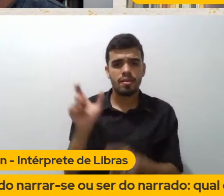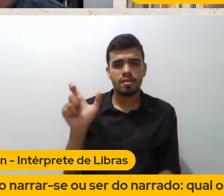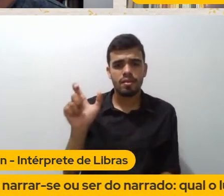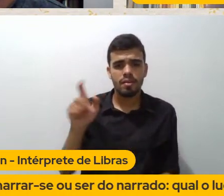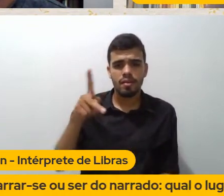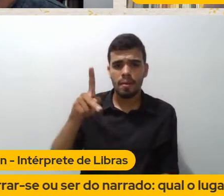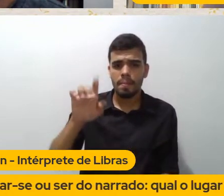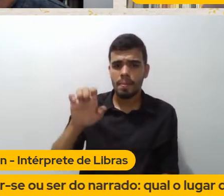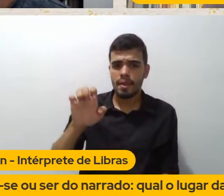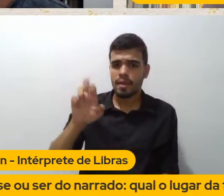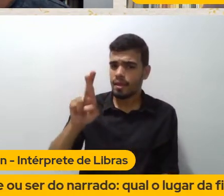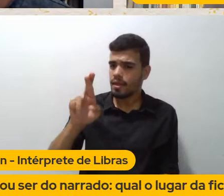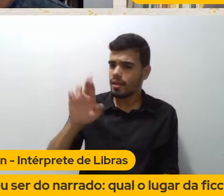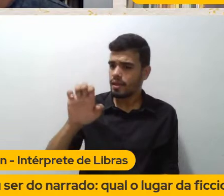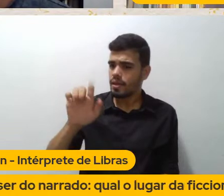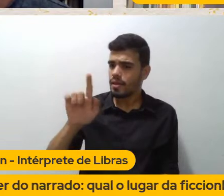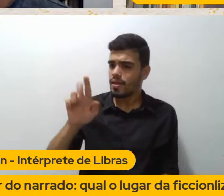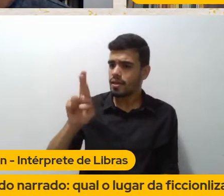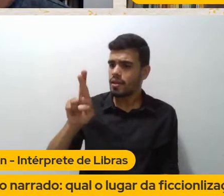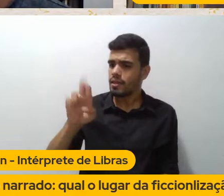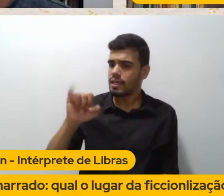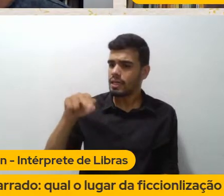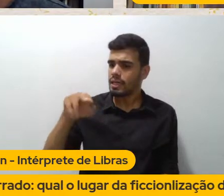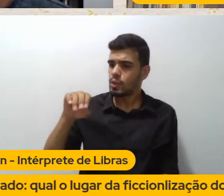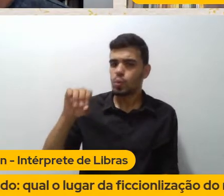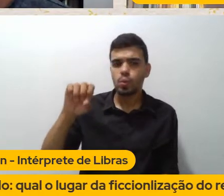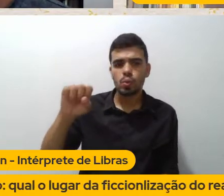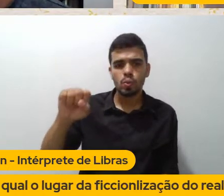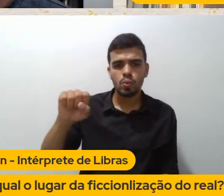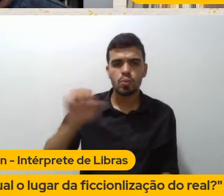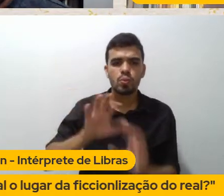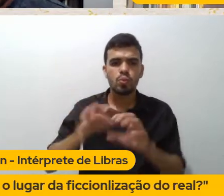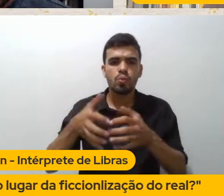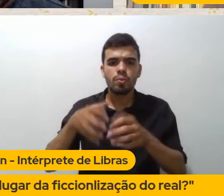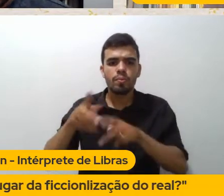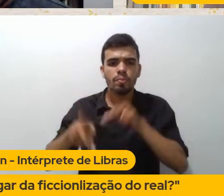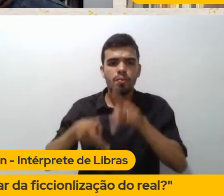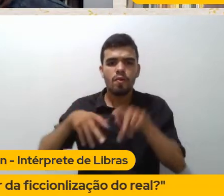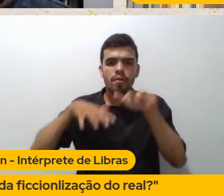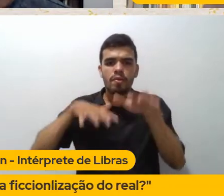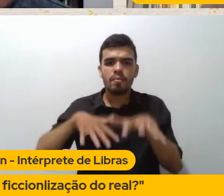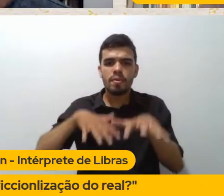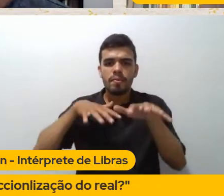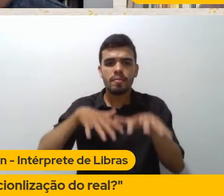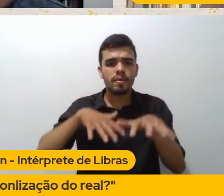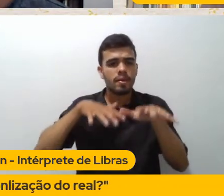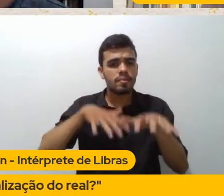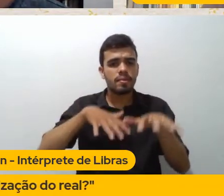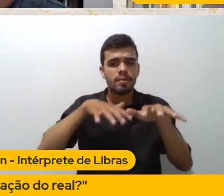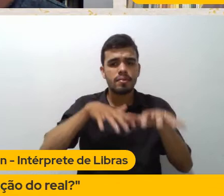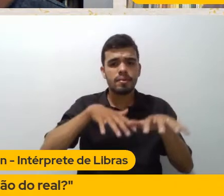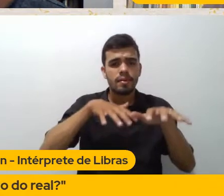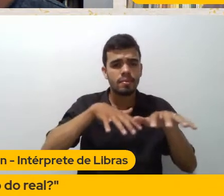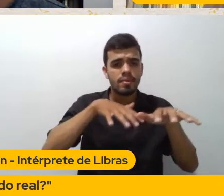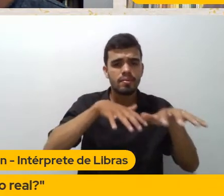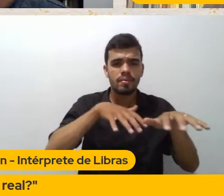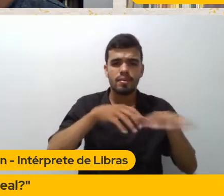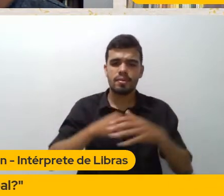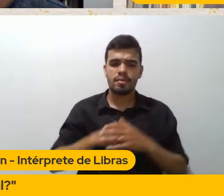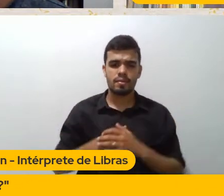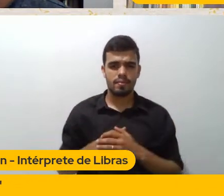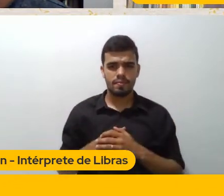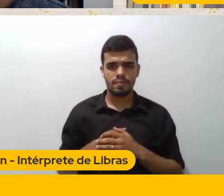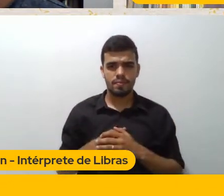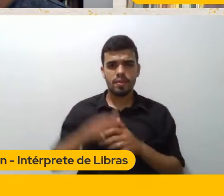capítulo Do orientalismo Do saída Que é isso Que o sujeito Ele peregrinava Pelo